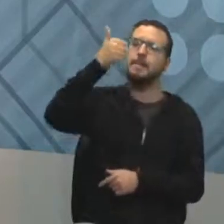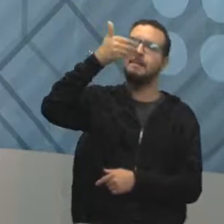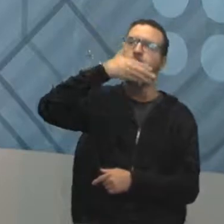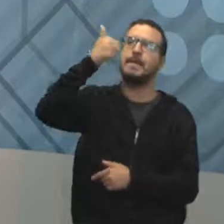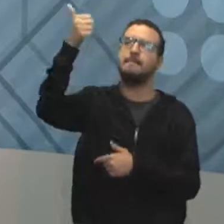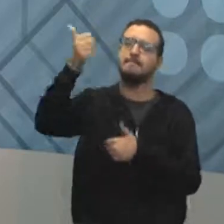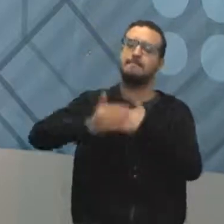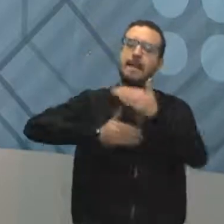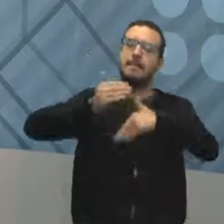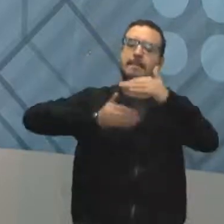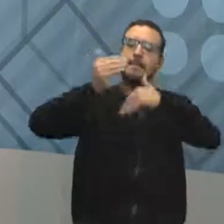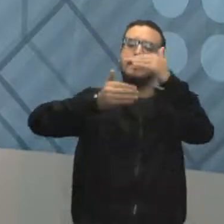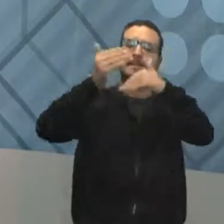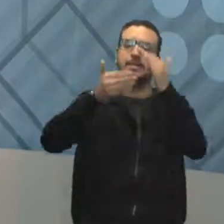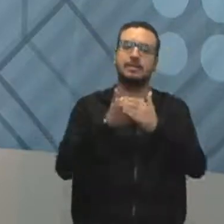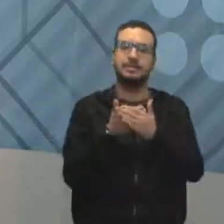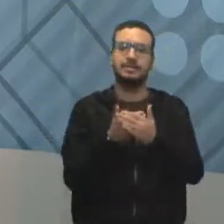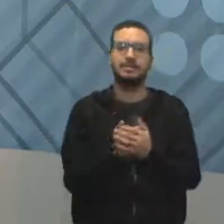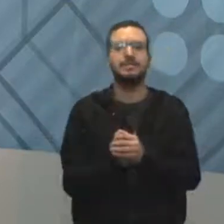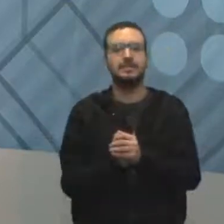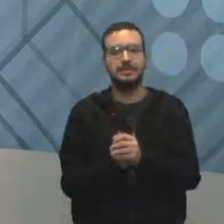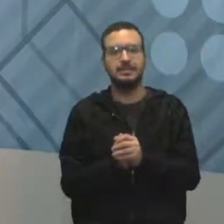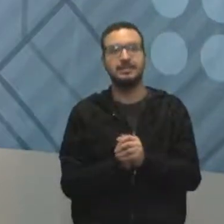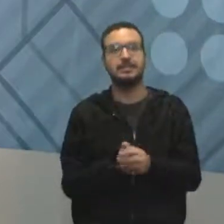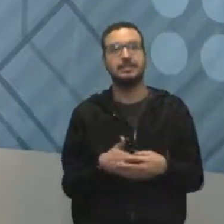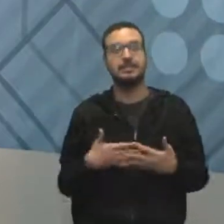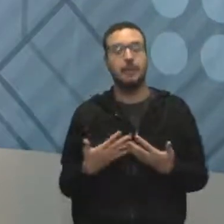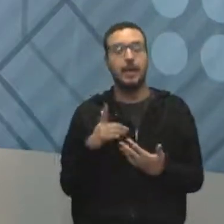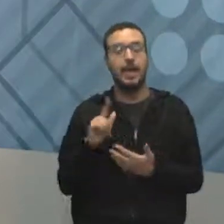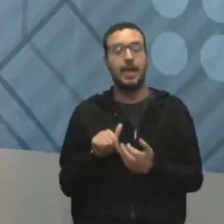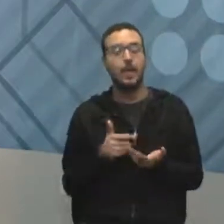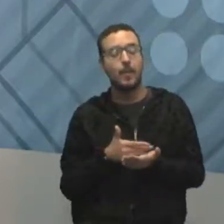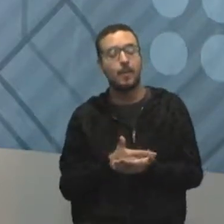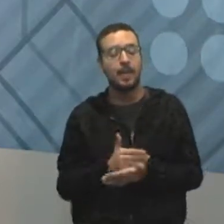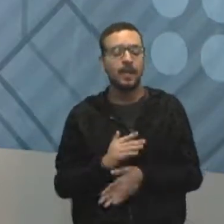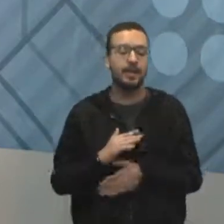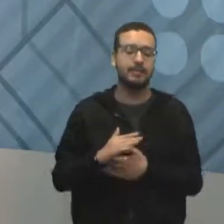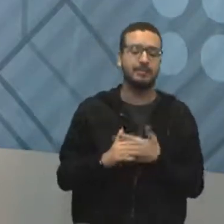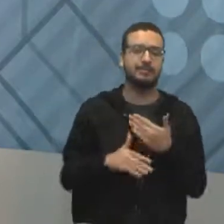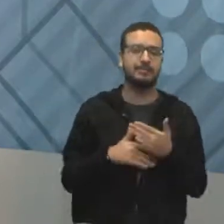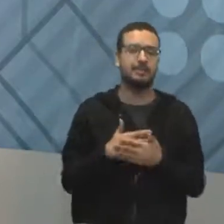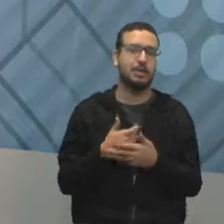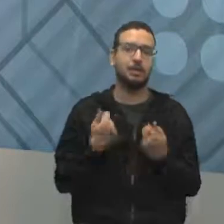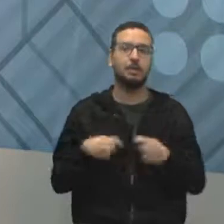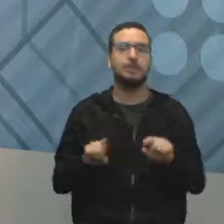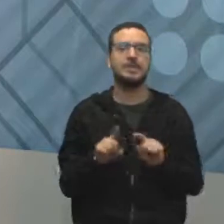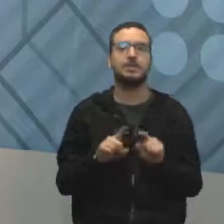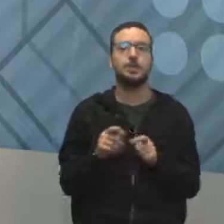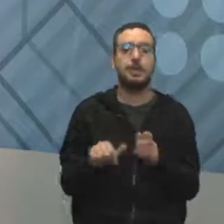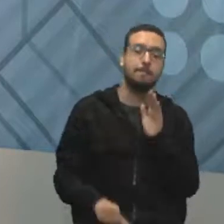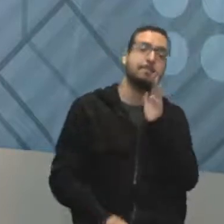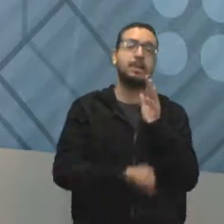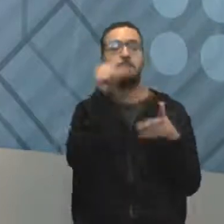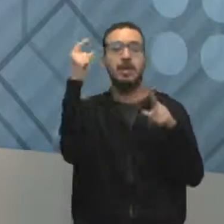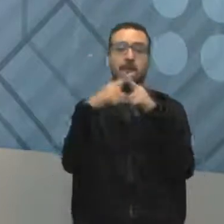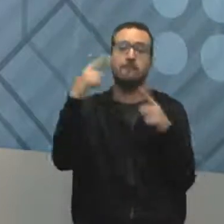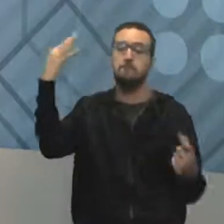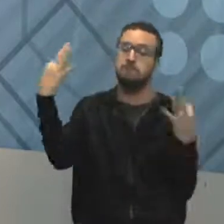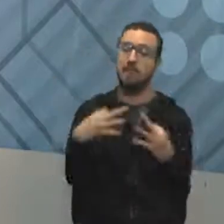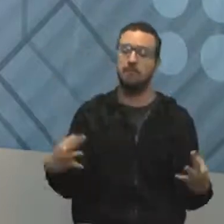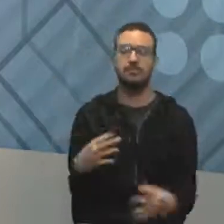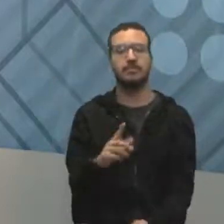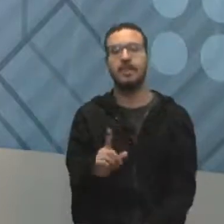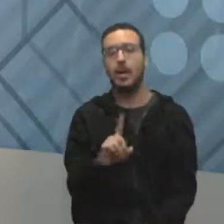empresa, você está trabalhando com o PMBOK. Então, de maneira gradativa, não tem que ser nada perfeito na primeira vez. É